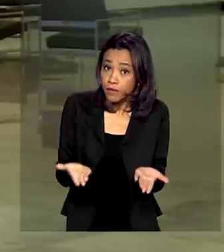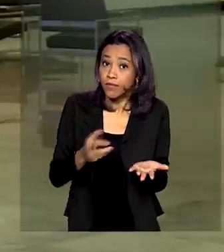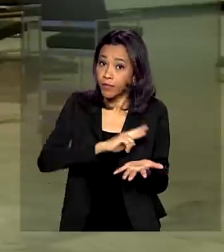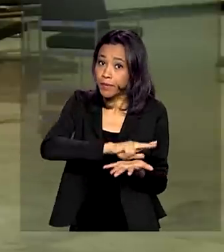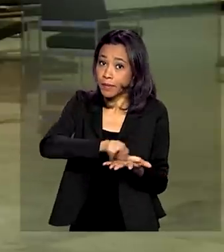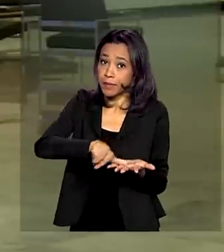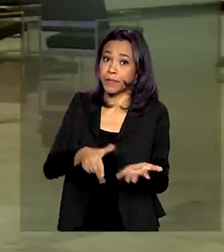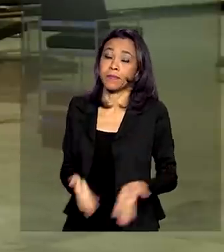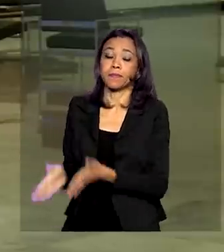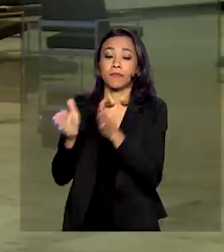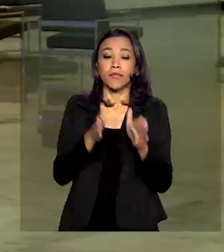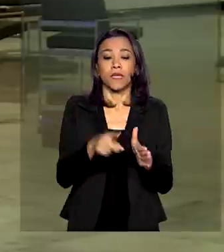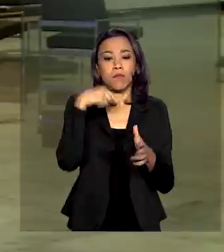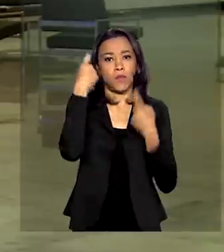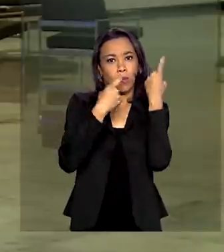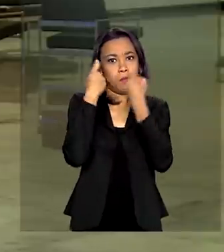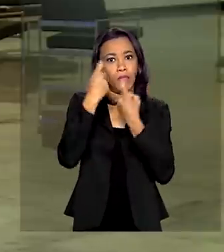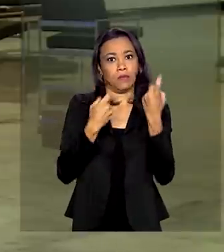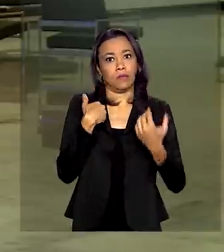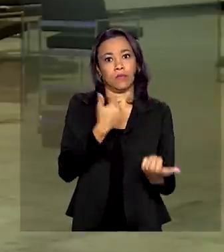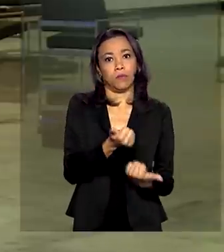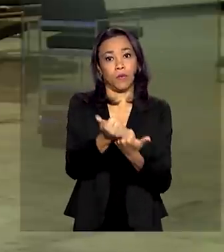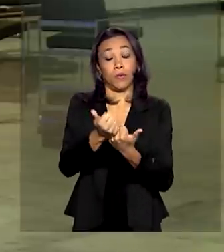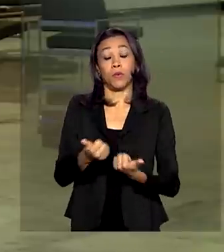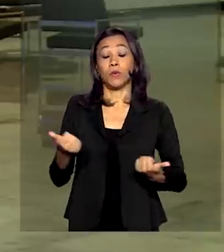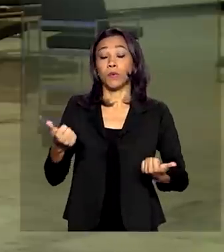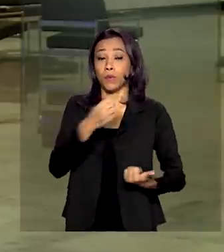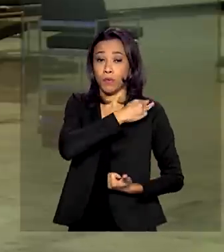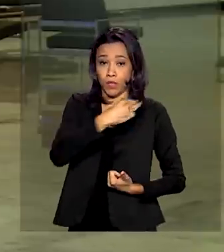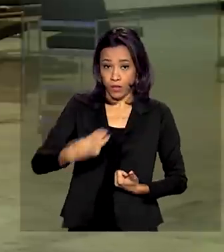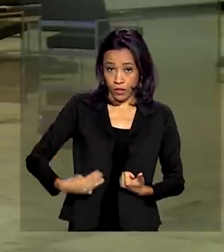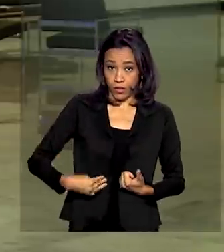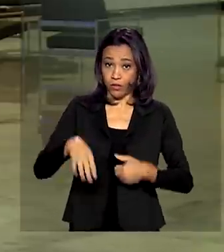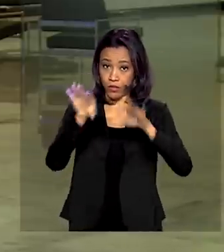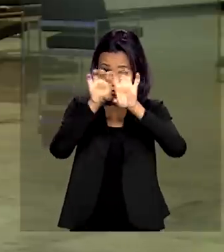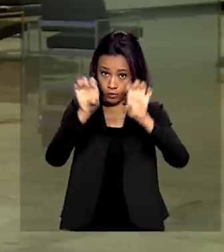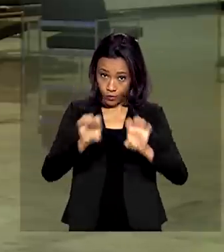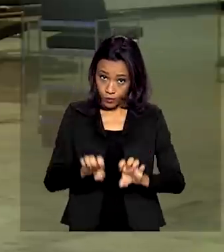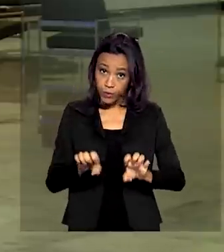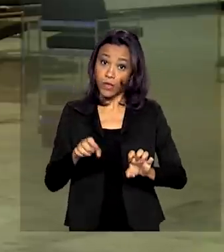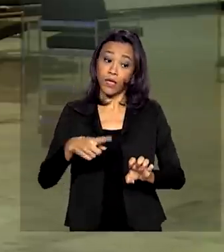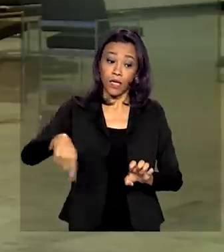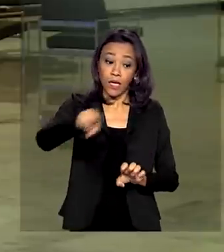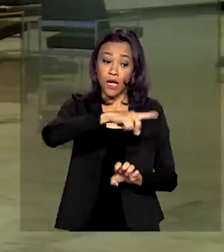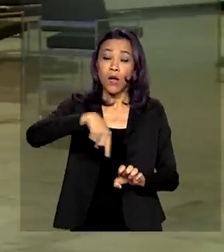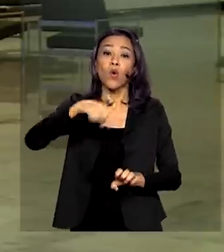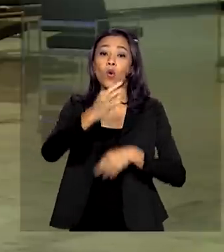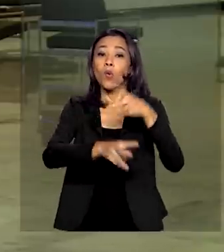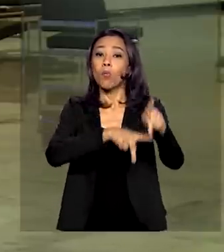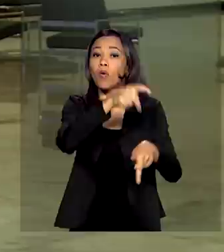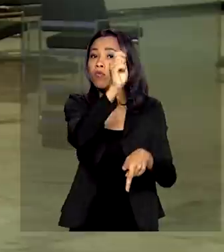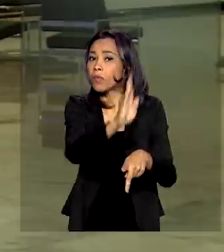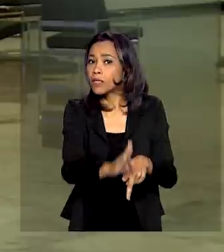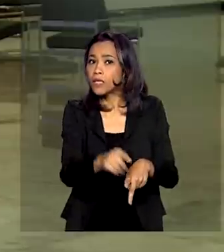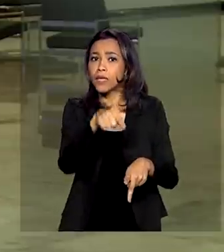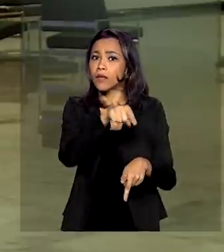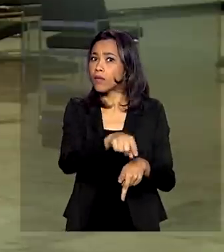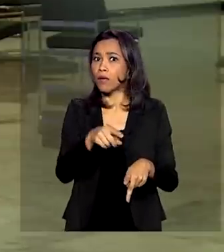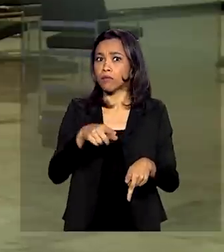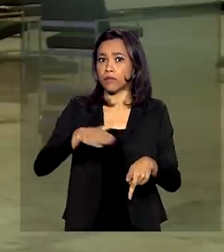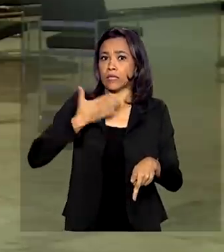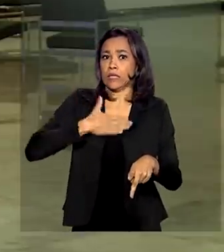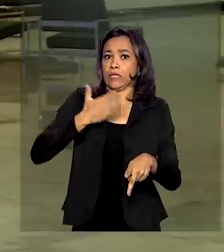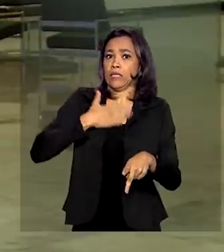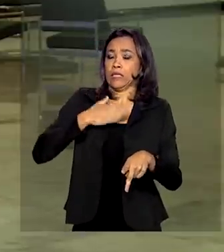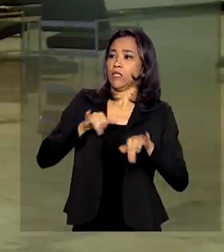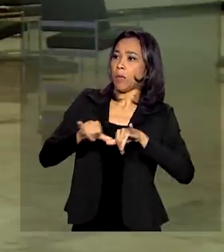abastecimento das cidades. Segundo o ministro da Infraestrutura, os brasileiros não correm o risco de ver as prateleiras